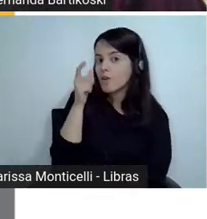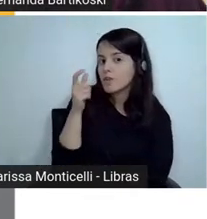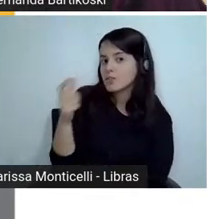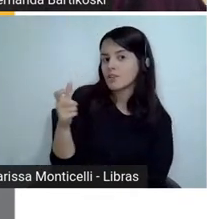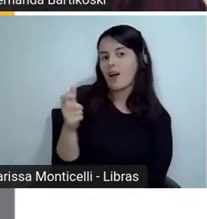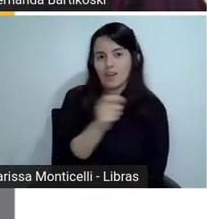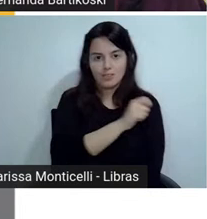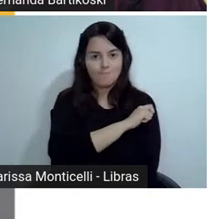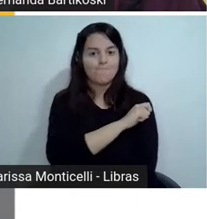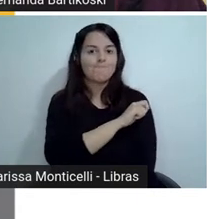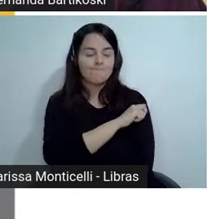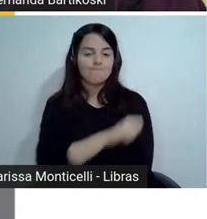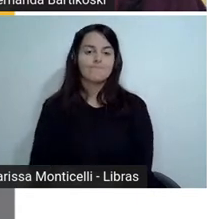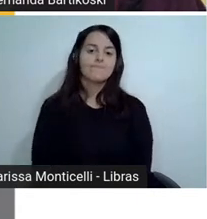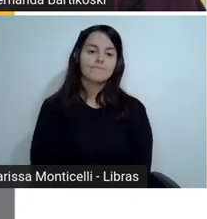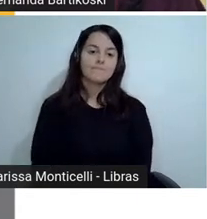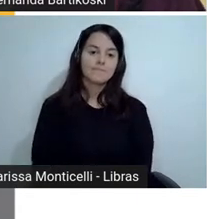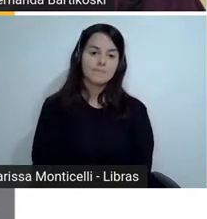alunos